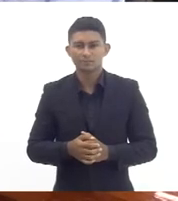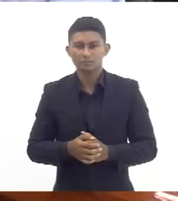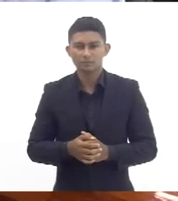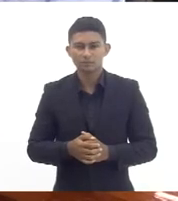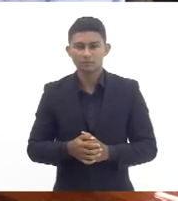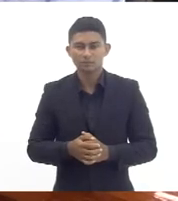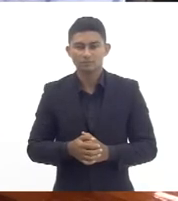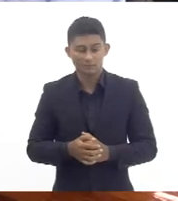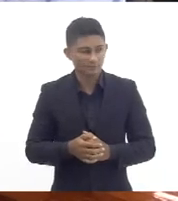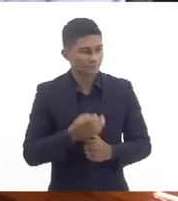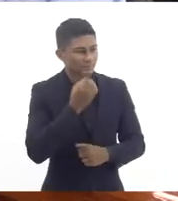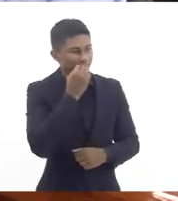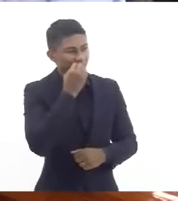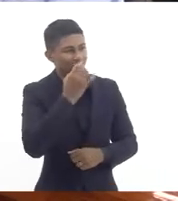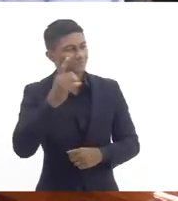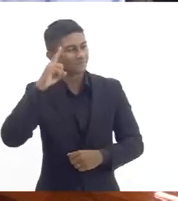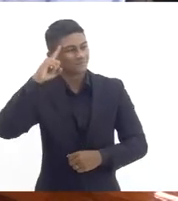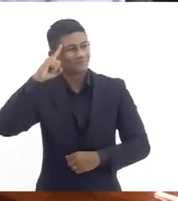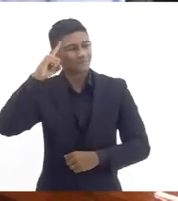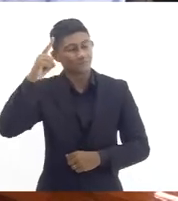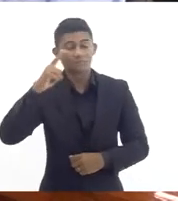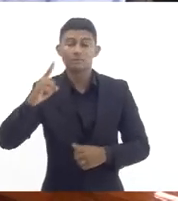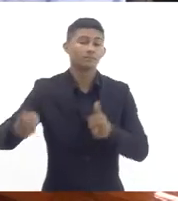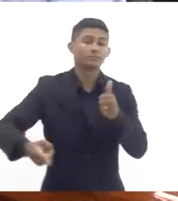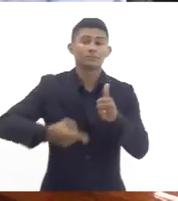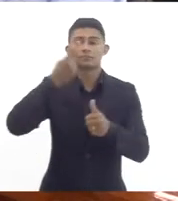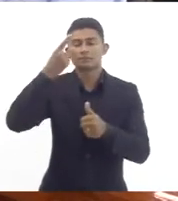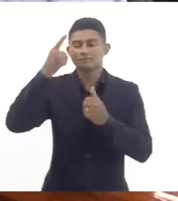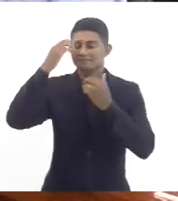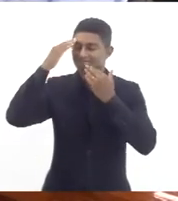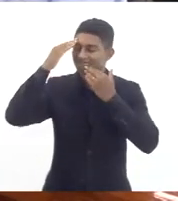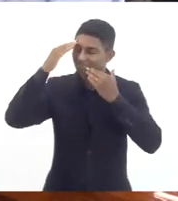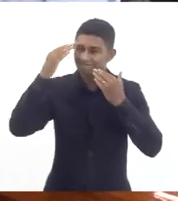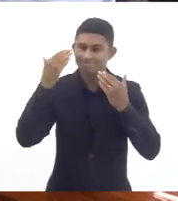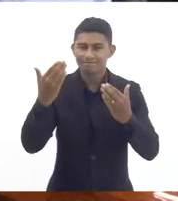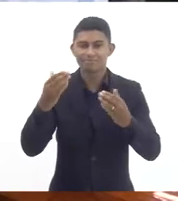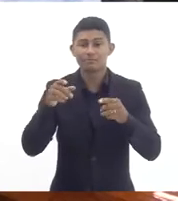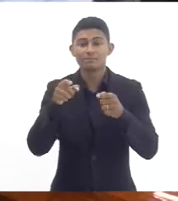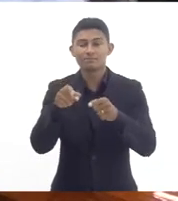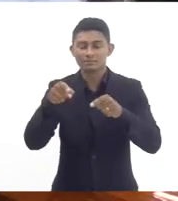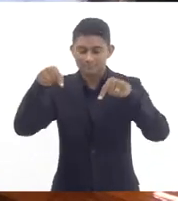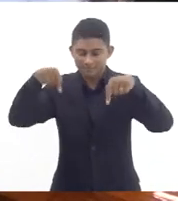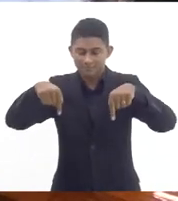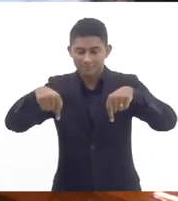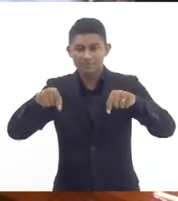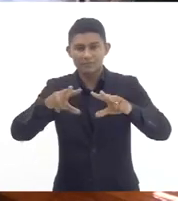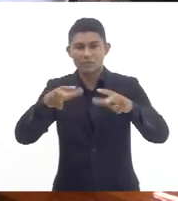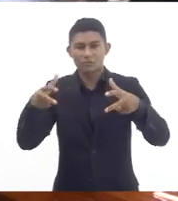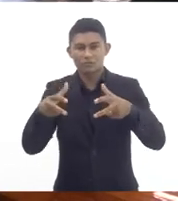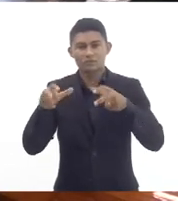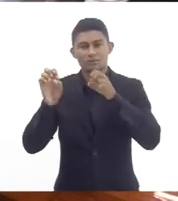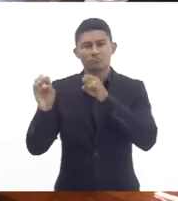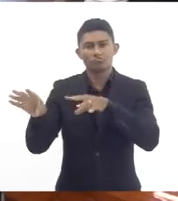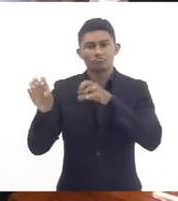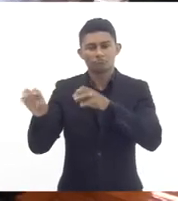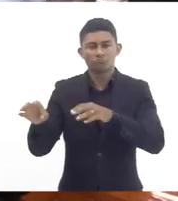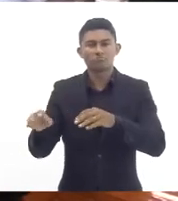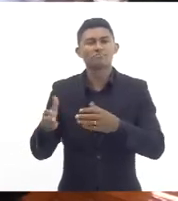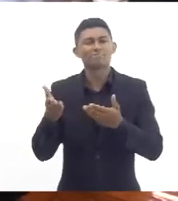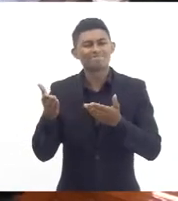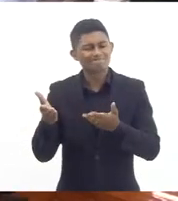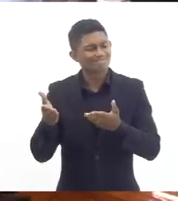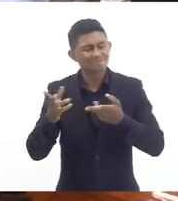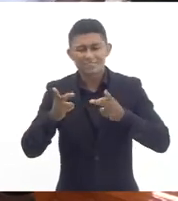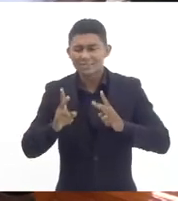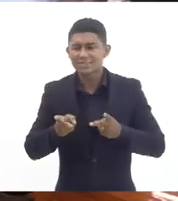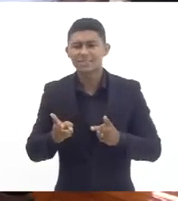bom dia pessoal primeiro a gente quer agradecer a comissão de educação que está sempre ao lado